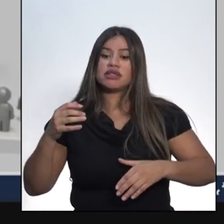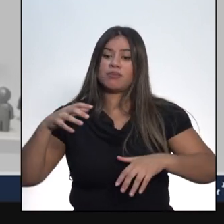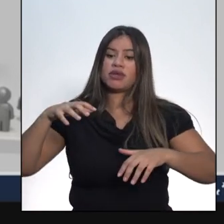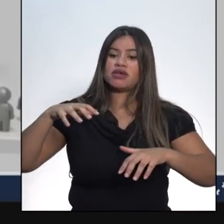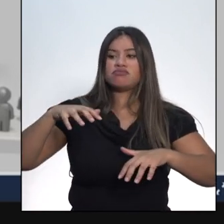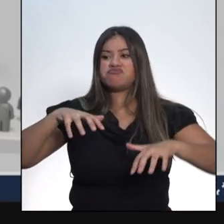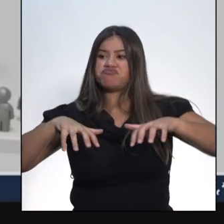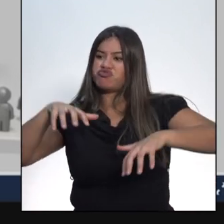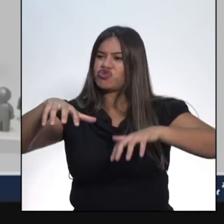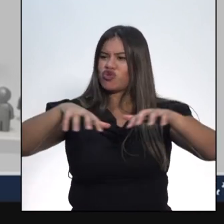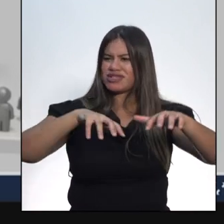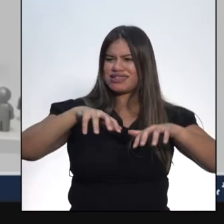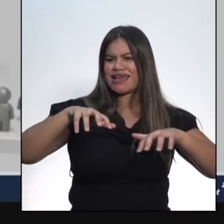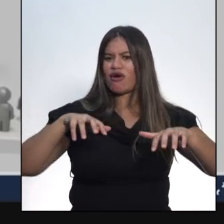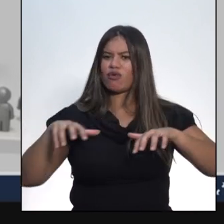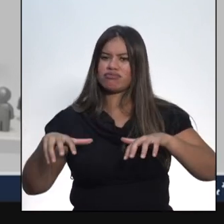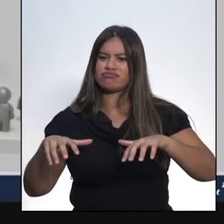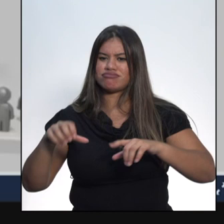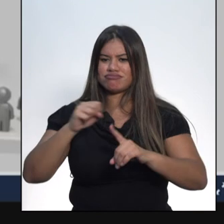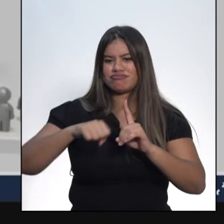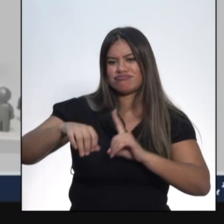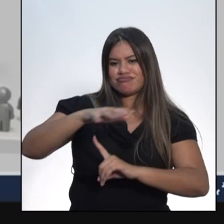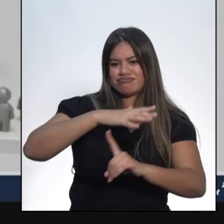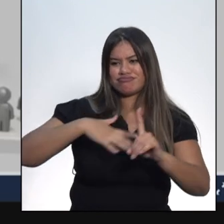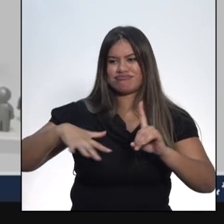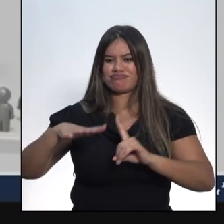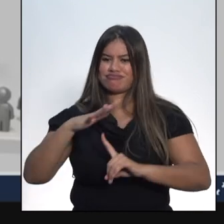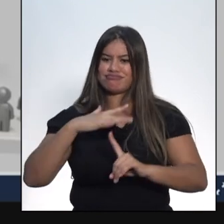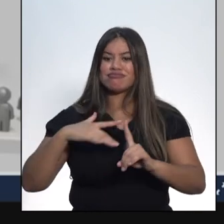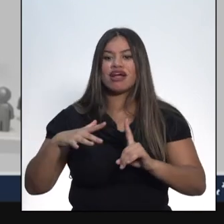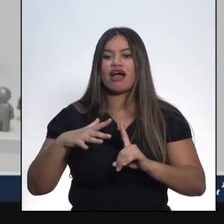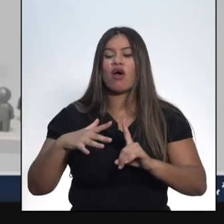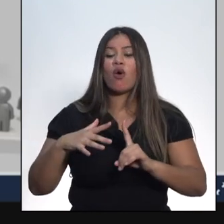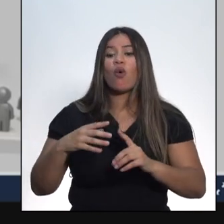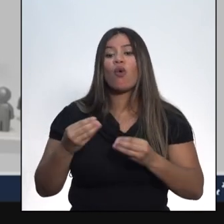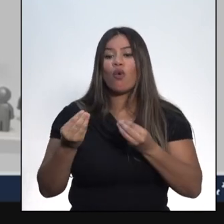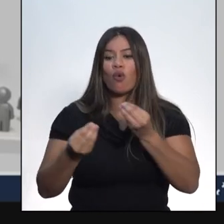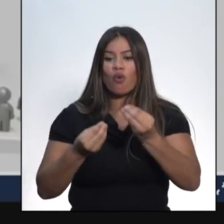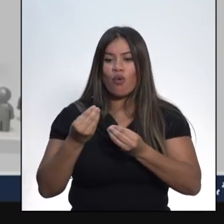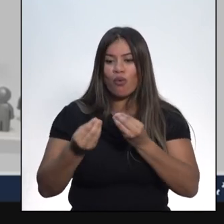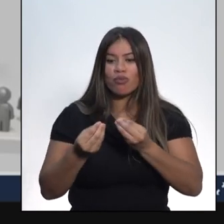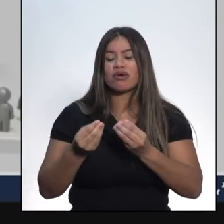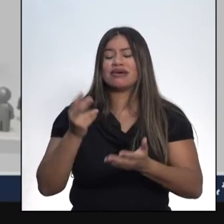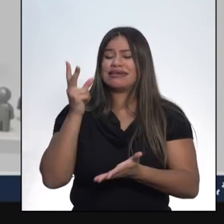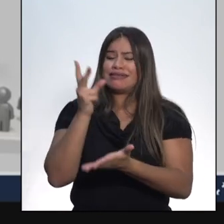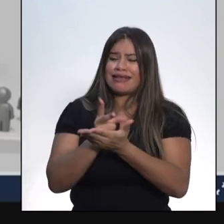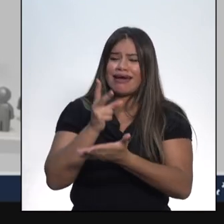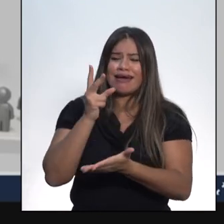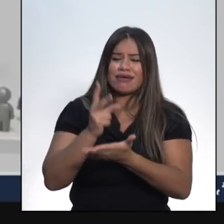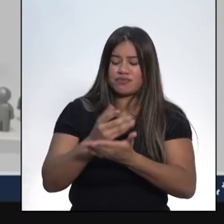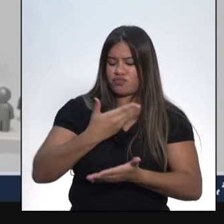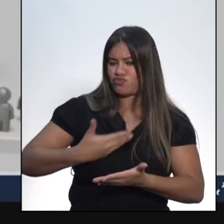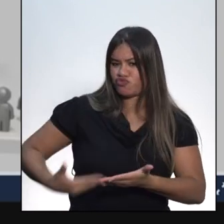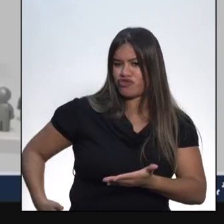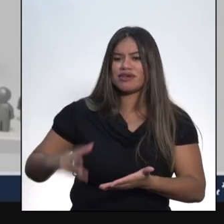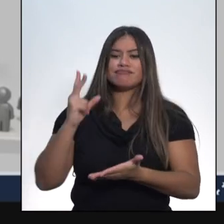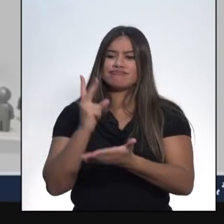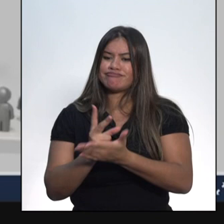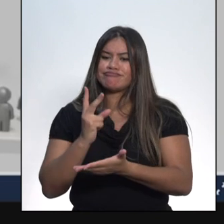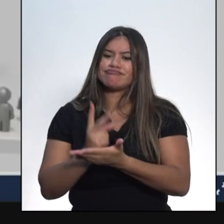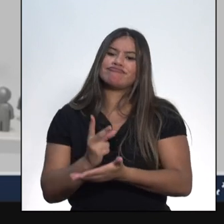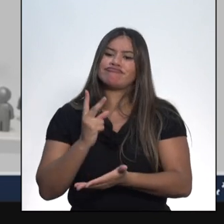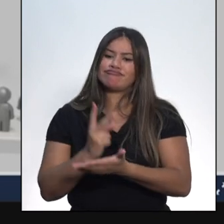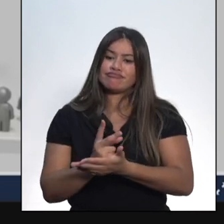laços familiares, uma vez que o poder ficava sempre nas mãos das mesmas pessoas e, sobretudo,